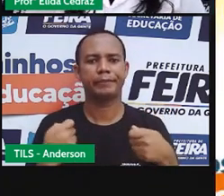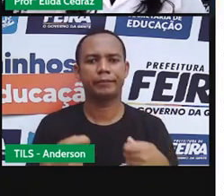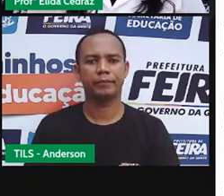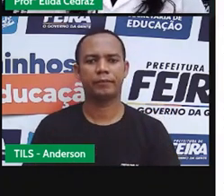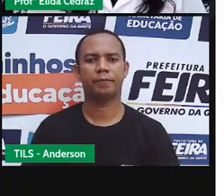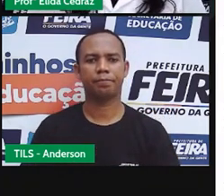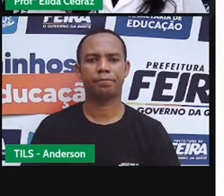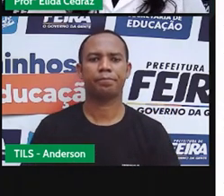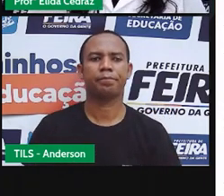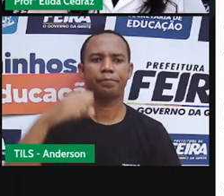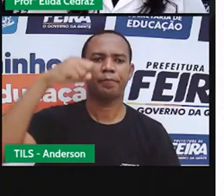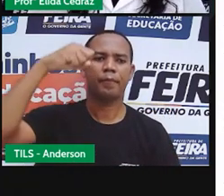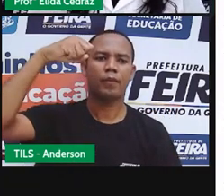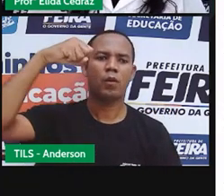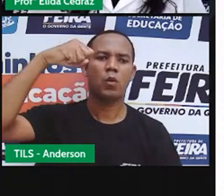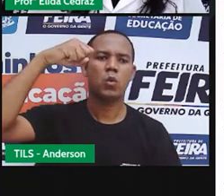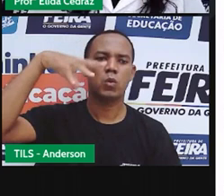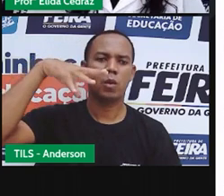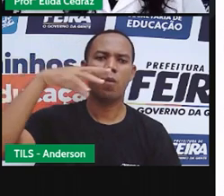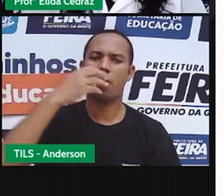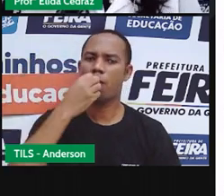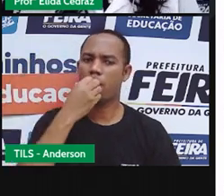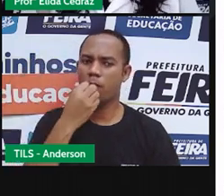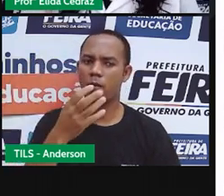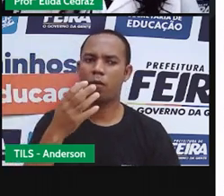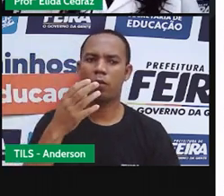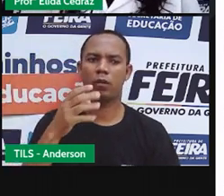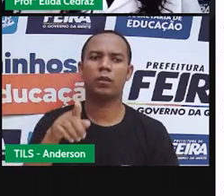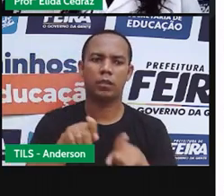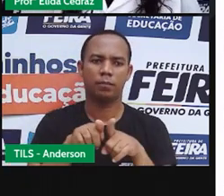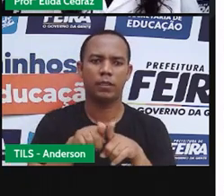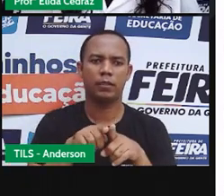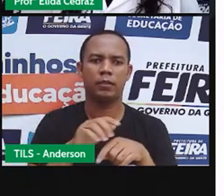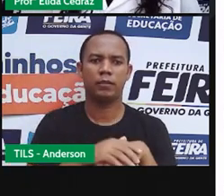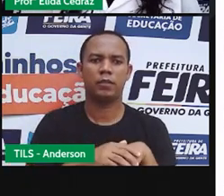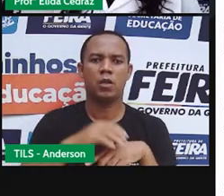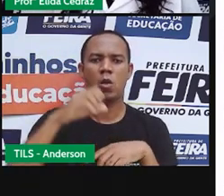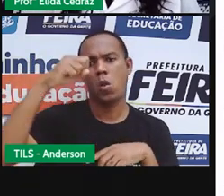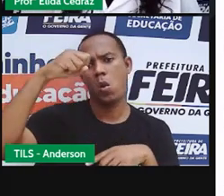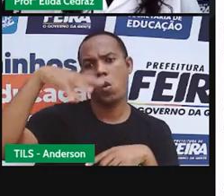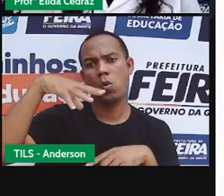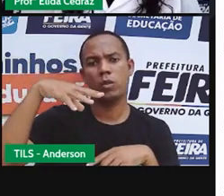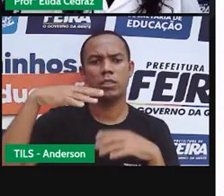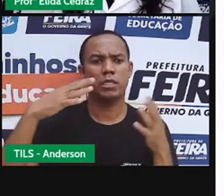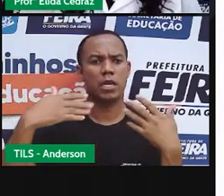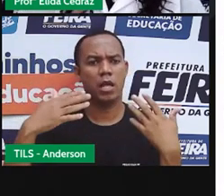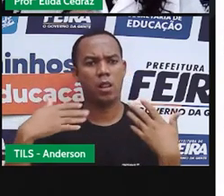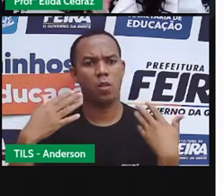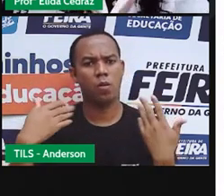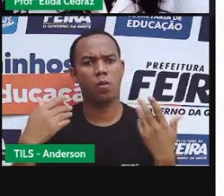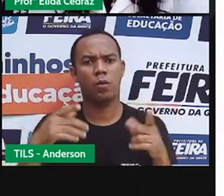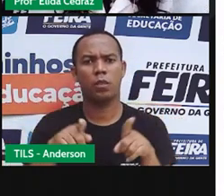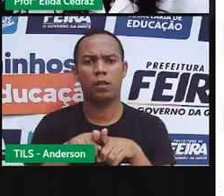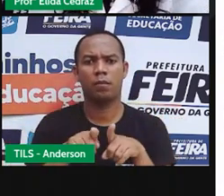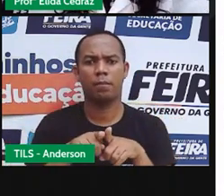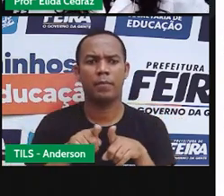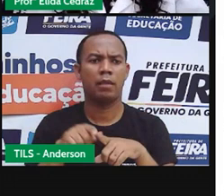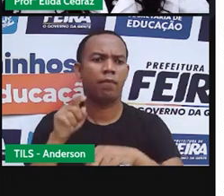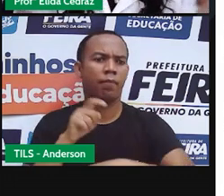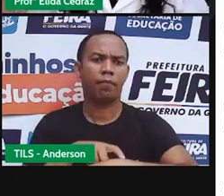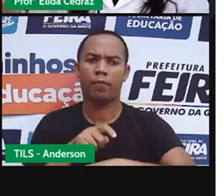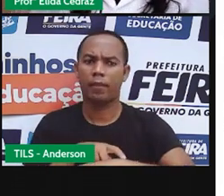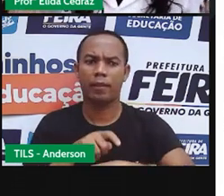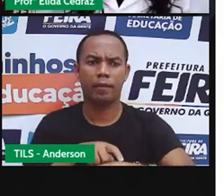Gente, o sol é tudo de bom. Ele fornece luz, calor, energia, a marcação do